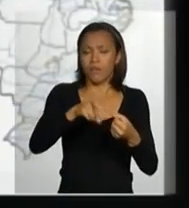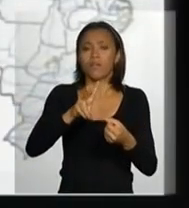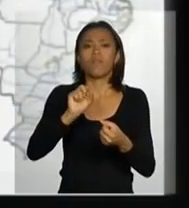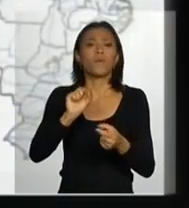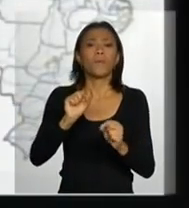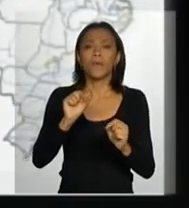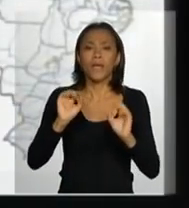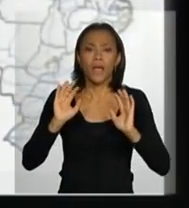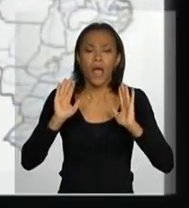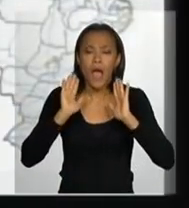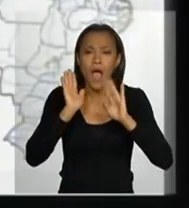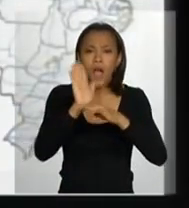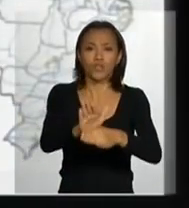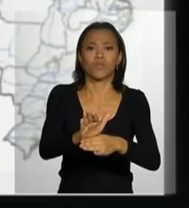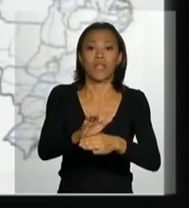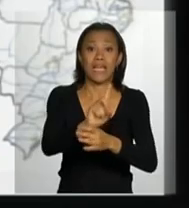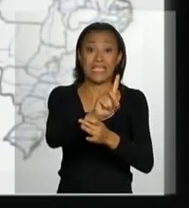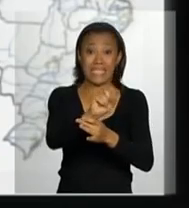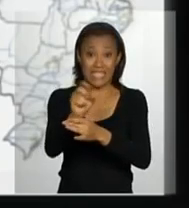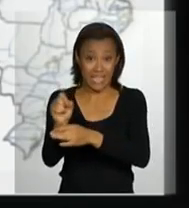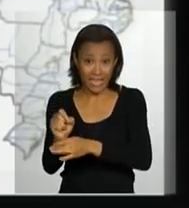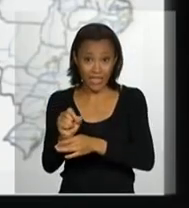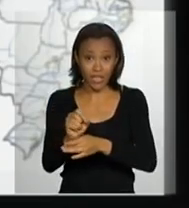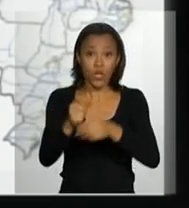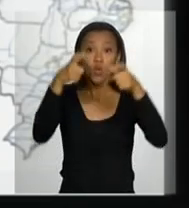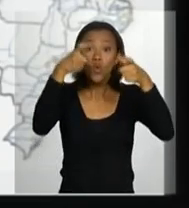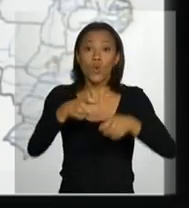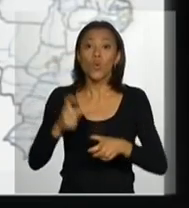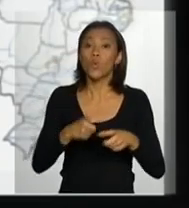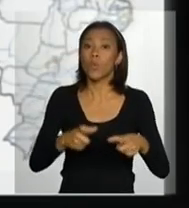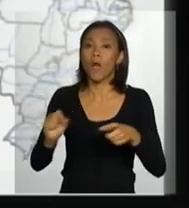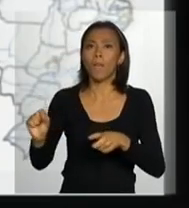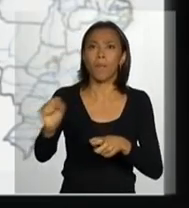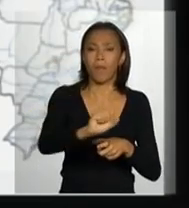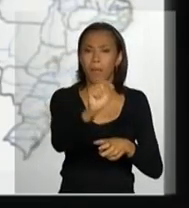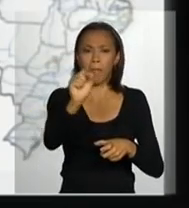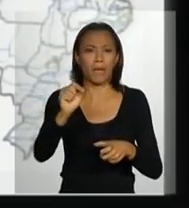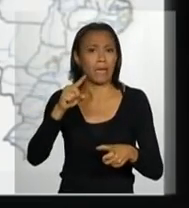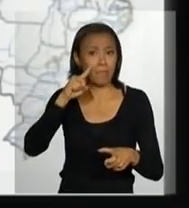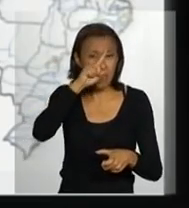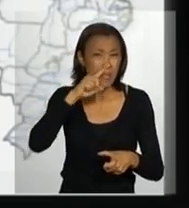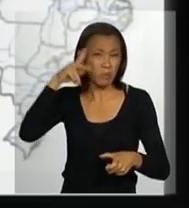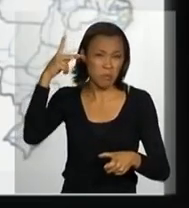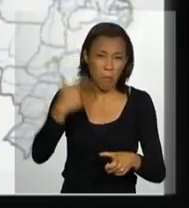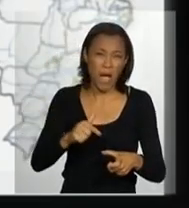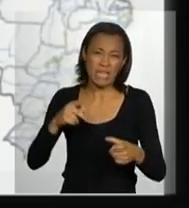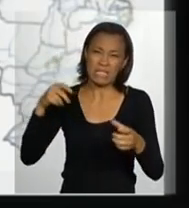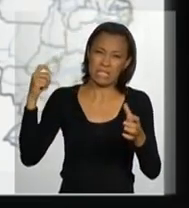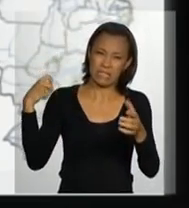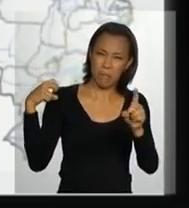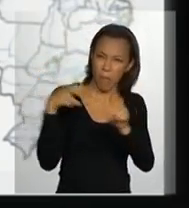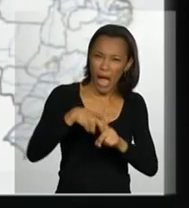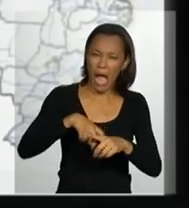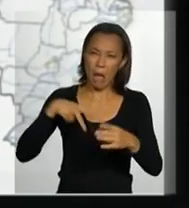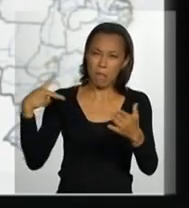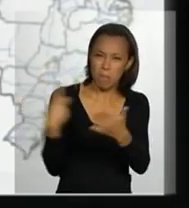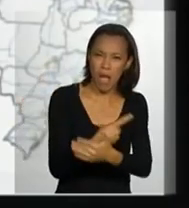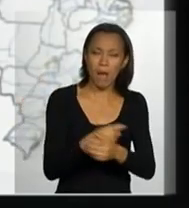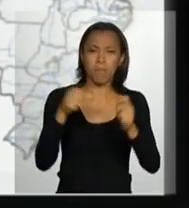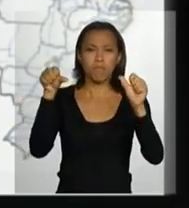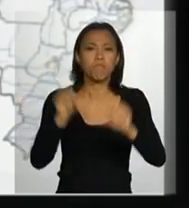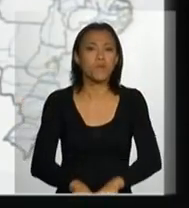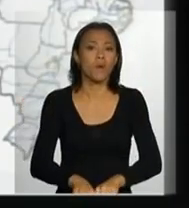100 trechos críticos, os principais trechos em que acontecem acidentes no Brasil. Na operação